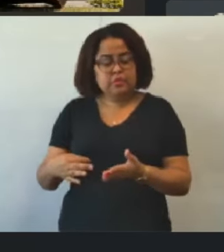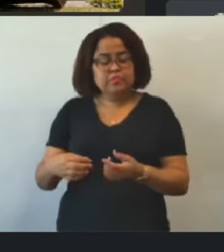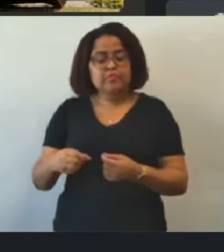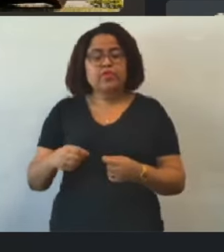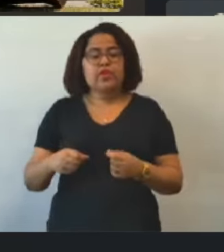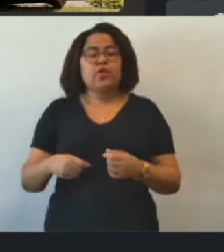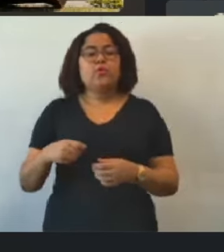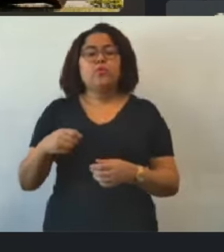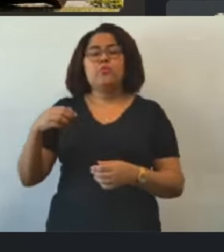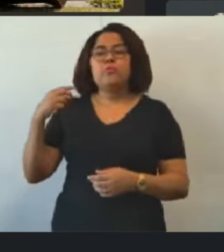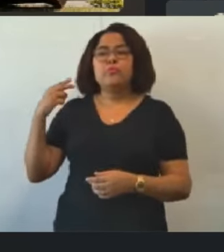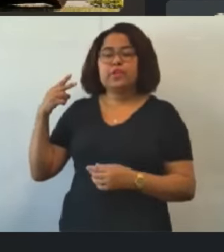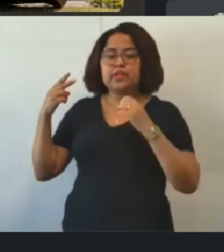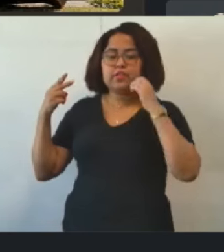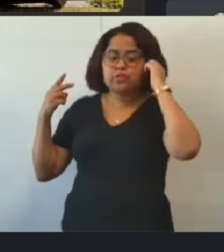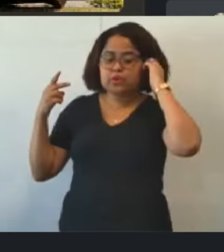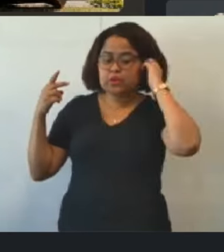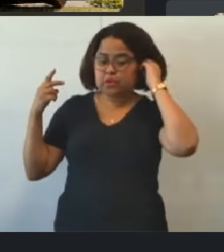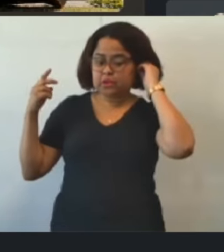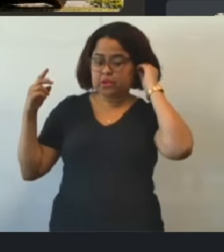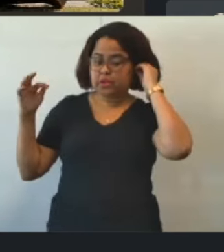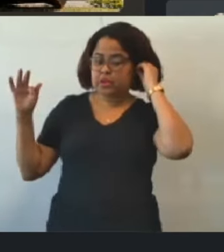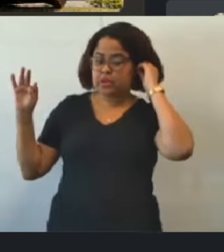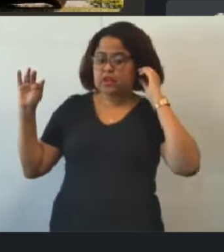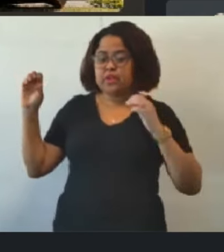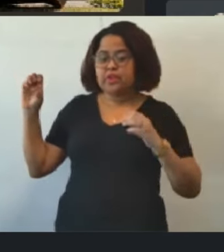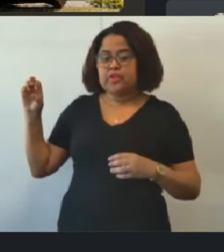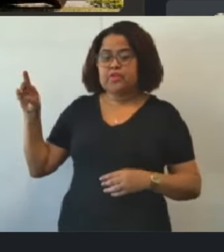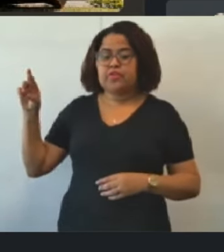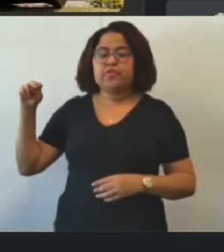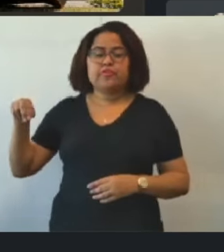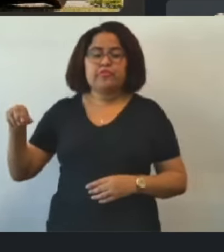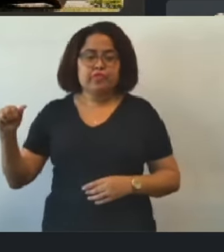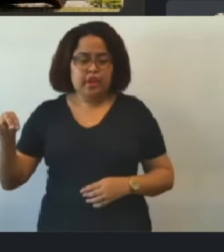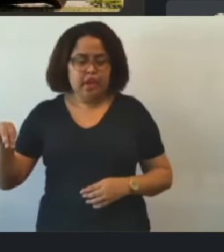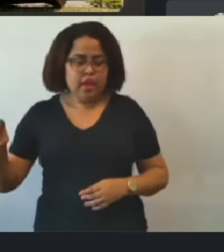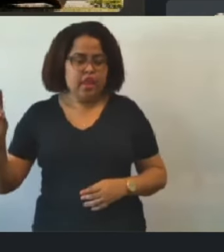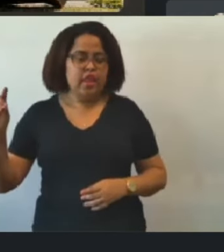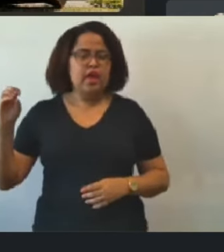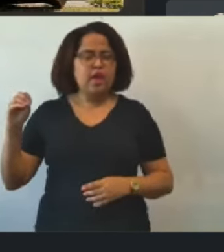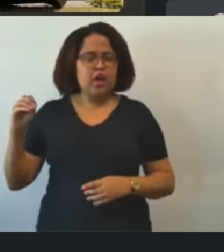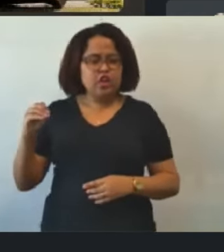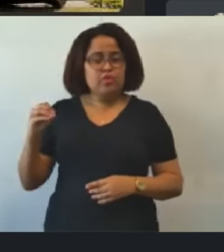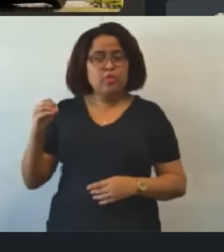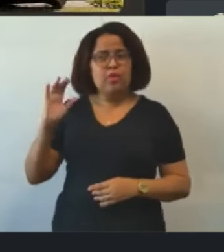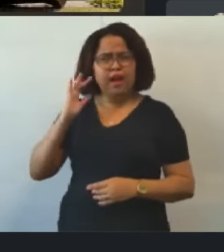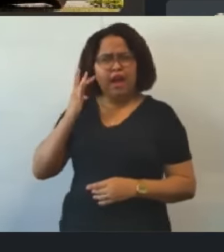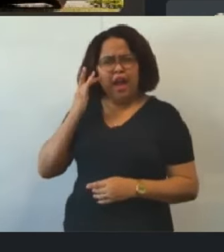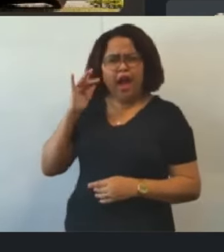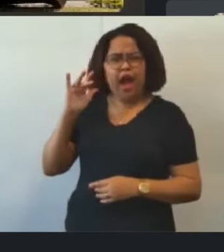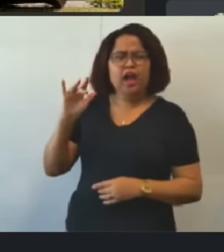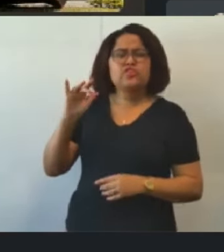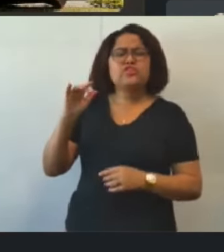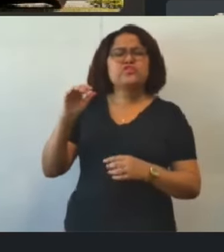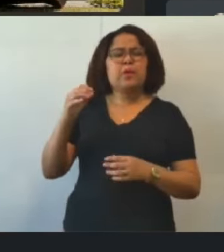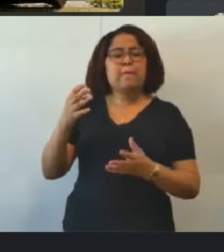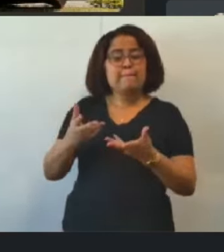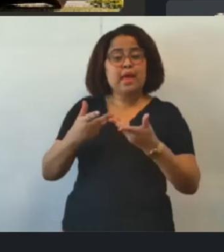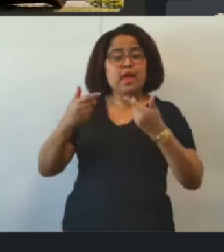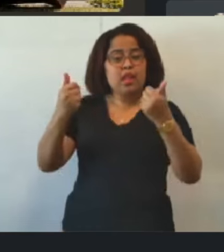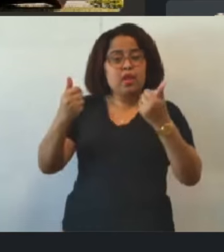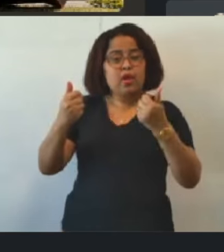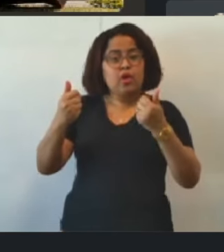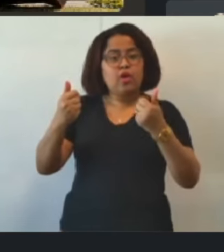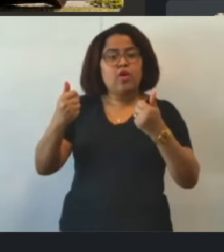Fernando Luiz acha que é conveniente mantê-la aberta para poder ir, estar continuando dando voz a